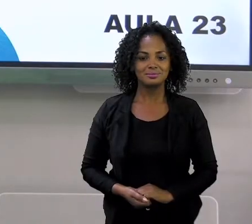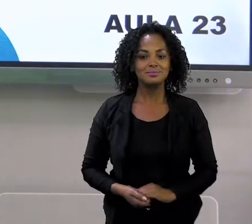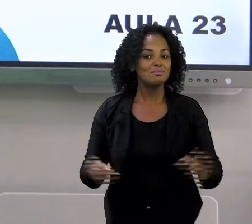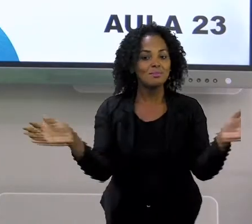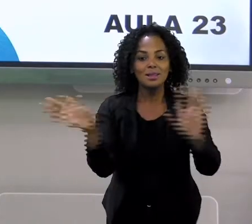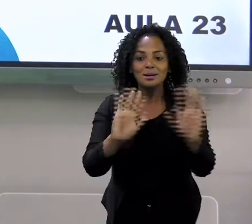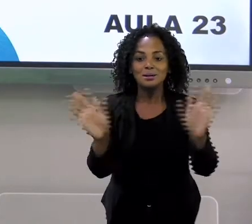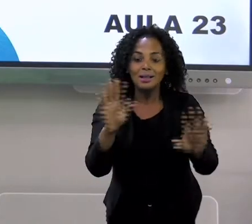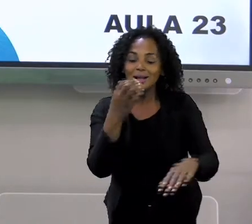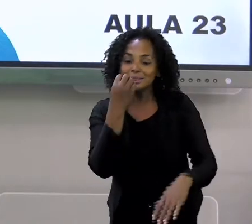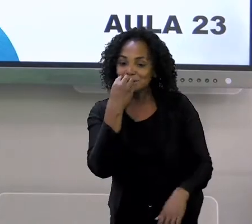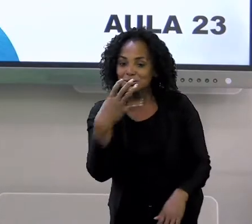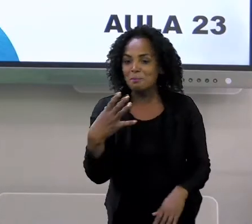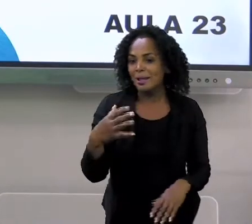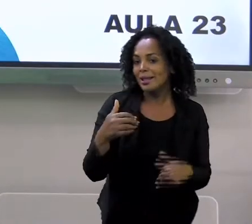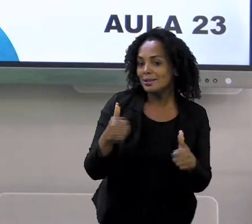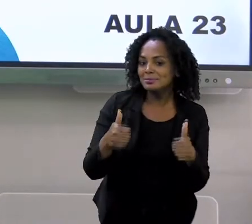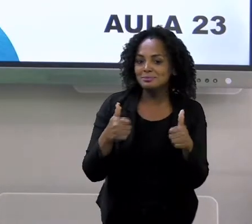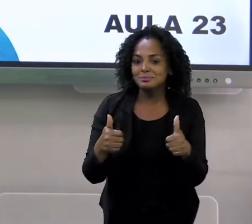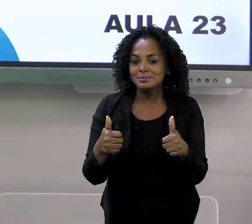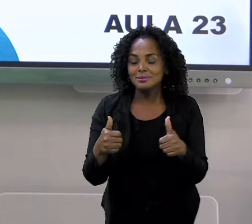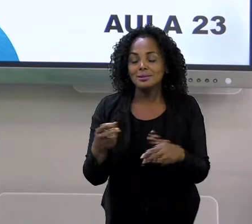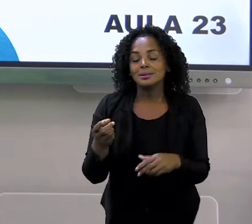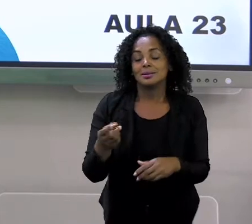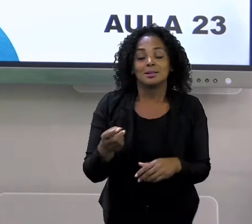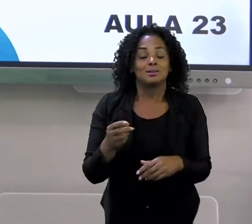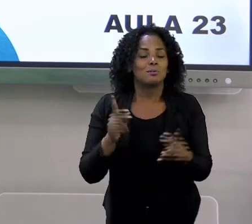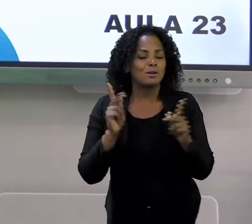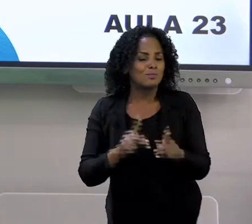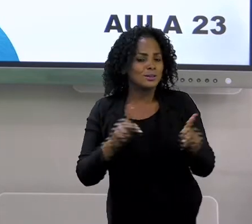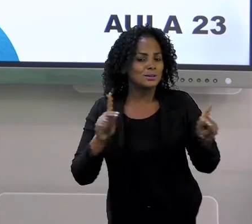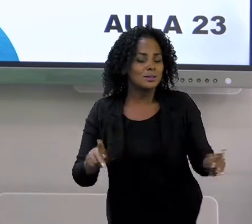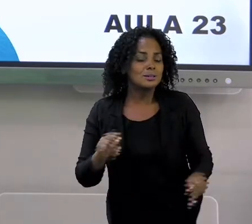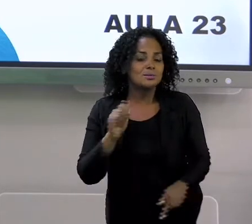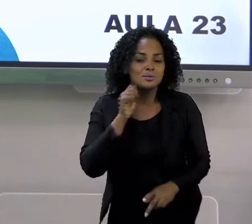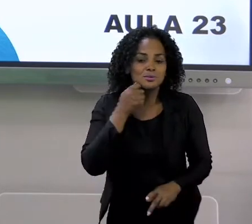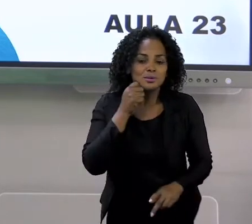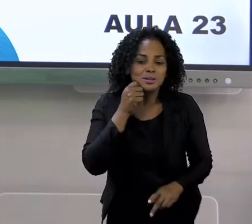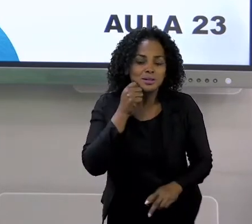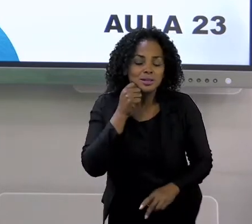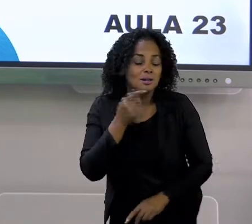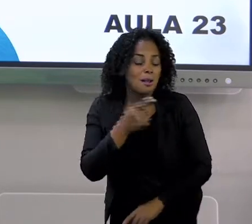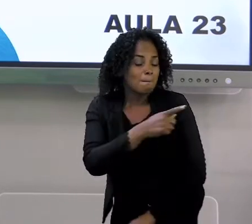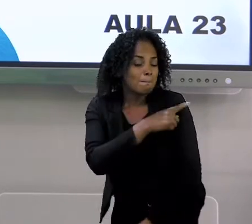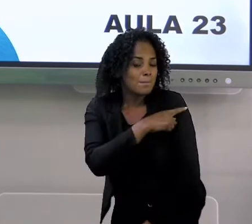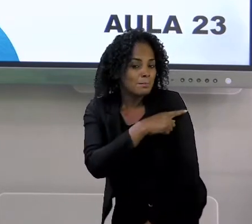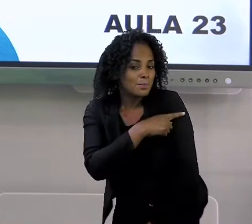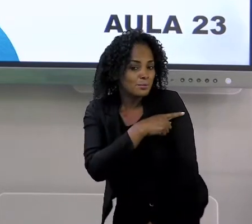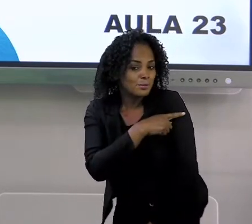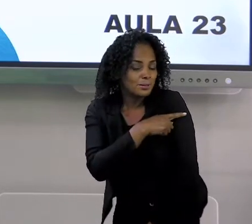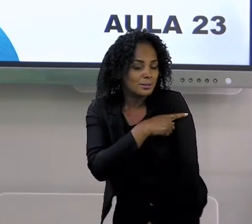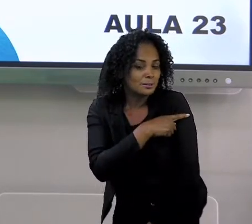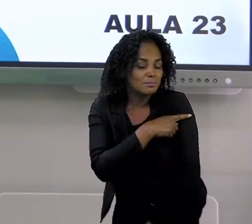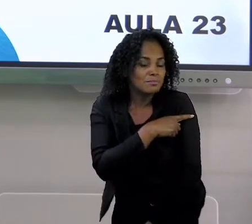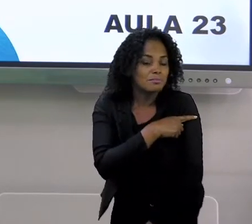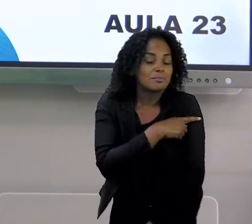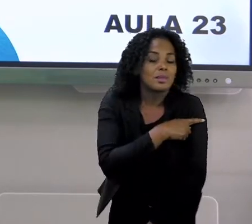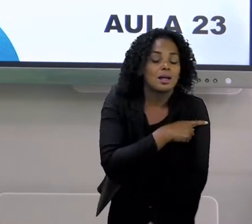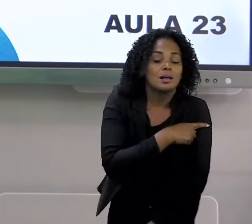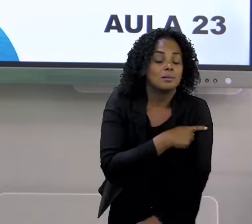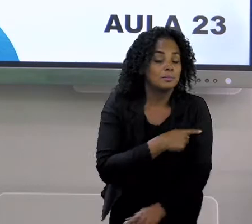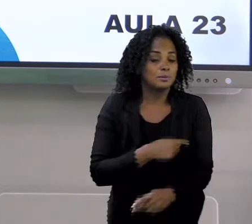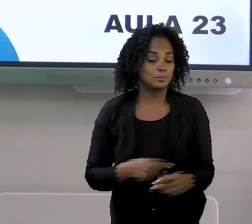Oi pessoal, tudo bem com vocês? Meu nome é Solange, sou professora do primeiro ano do ensino fundamental da Rede